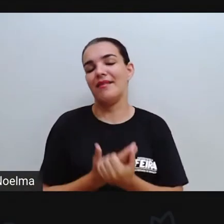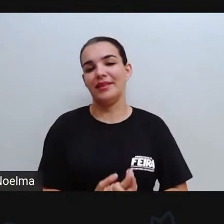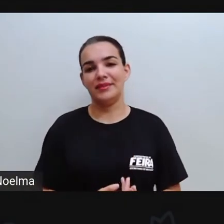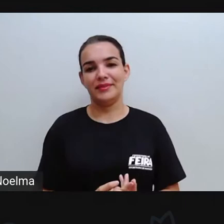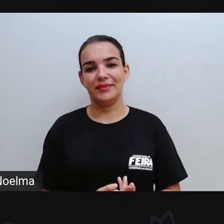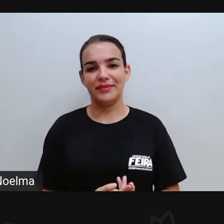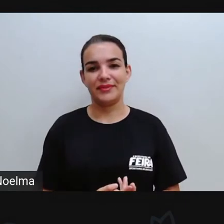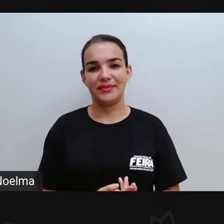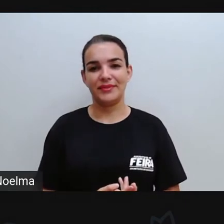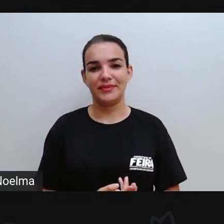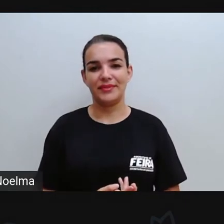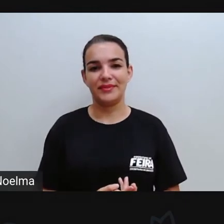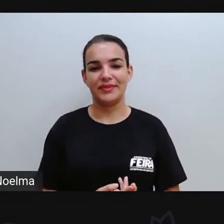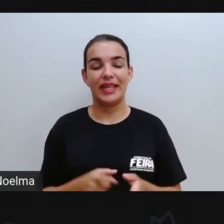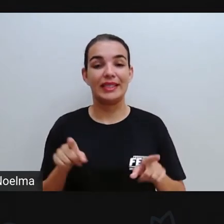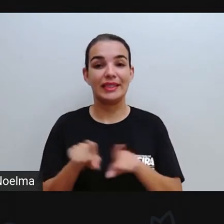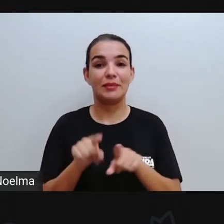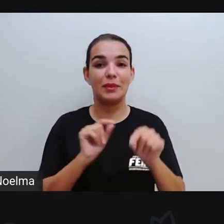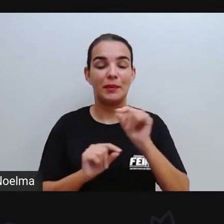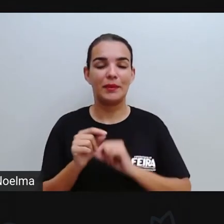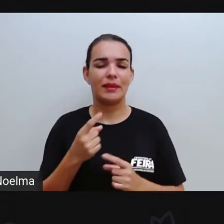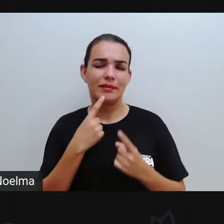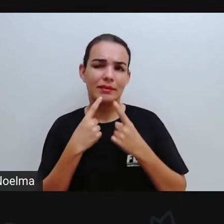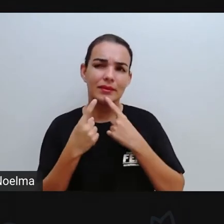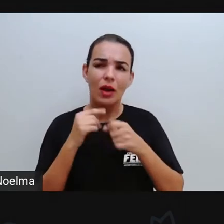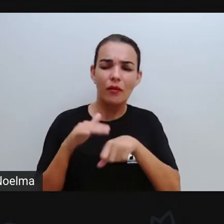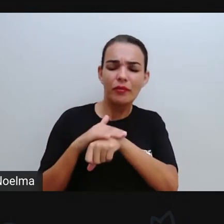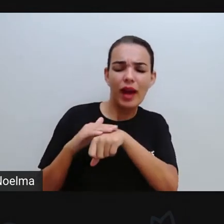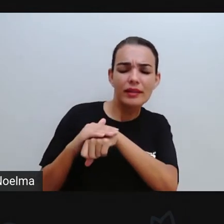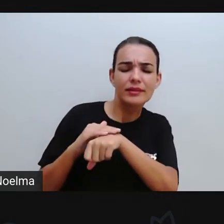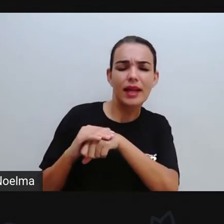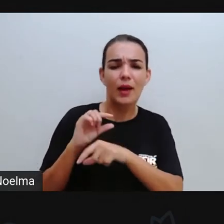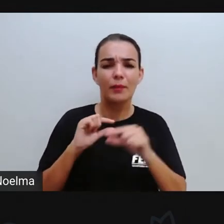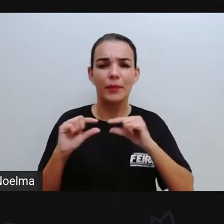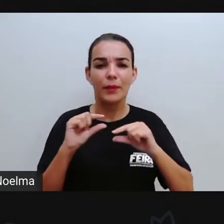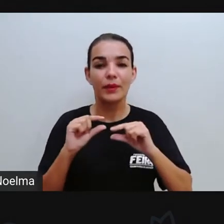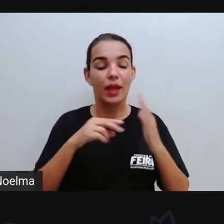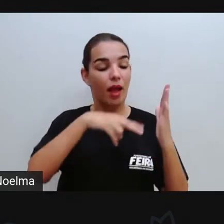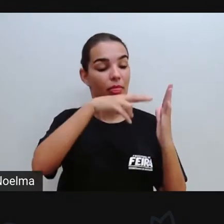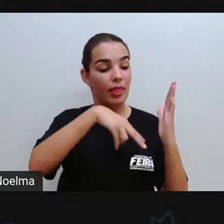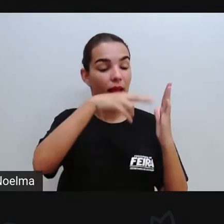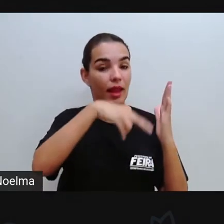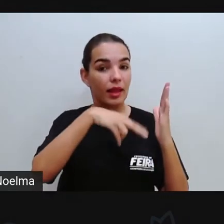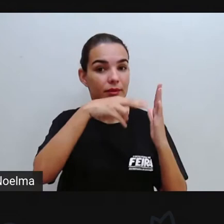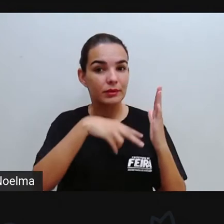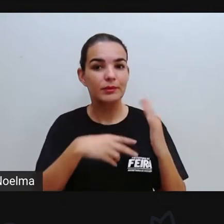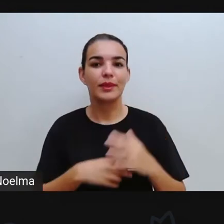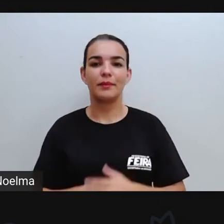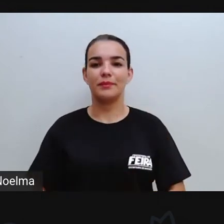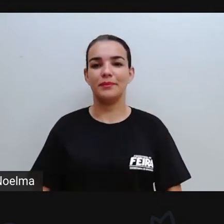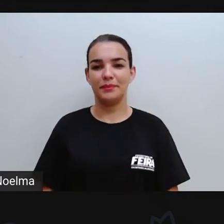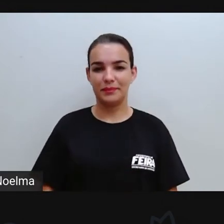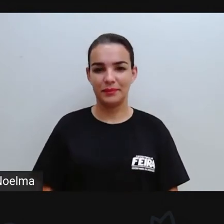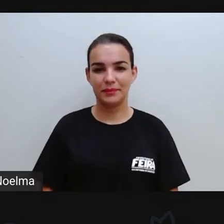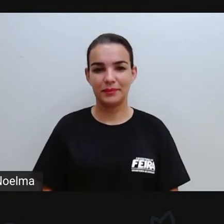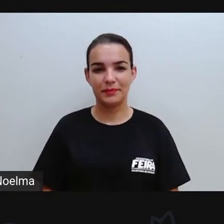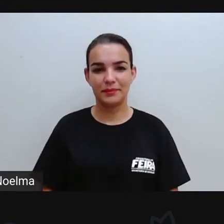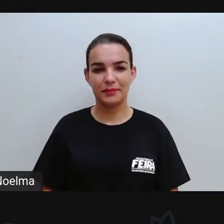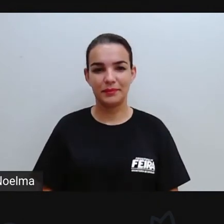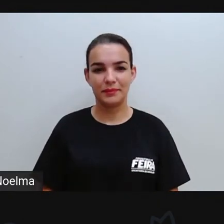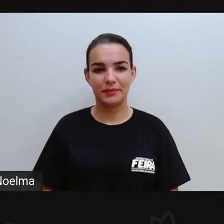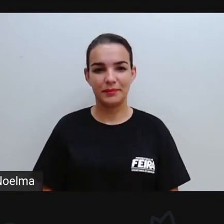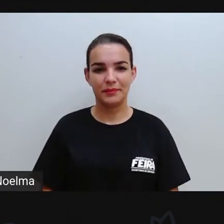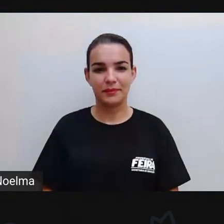discutir aí um pouquinho sobre o que aconteceu aí nessa